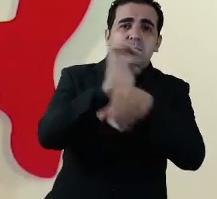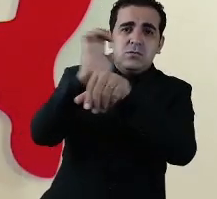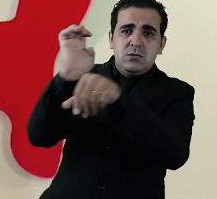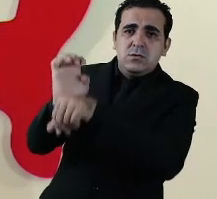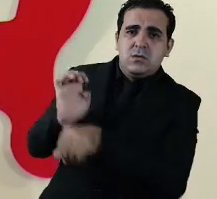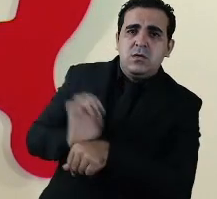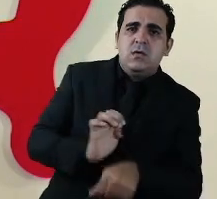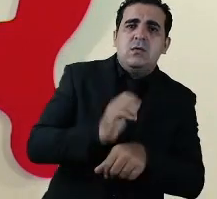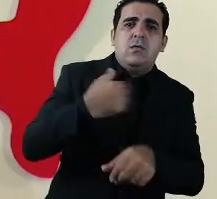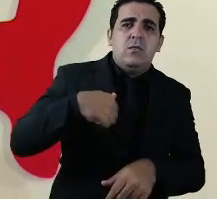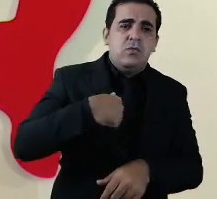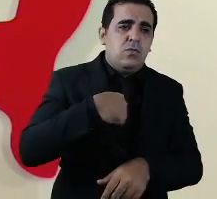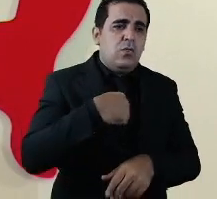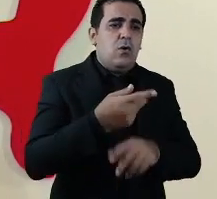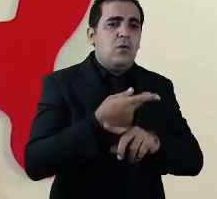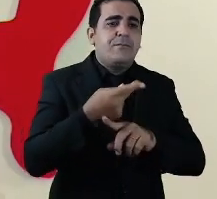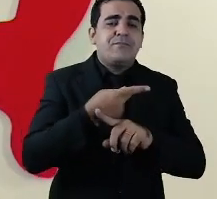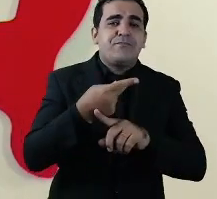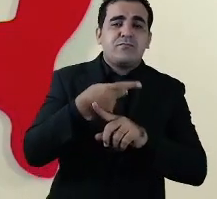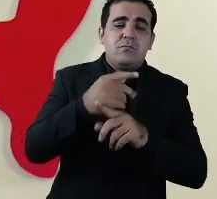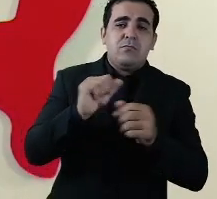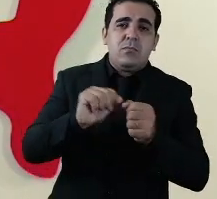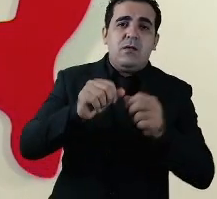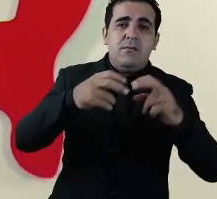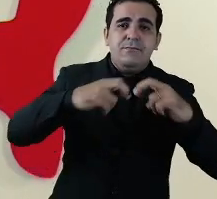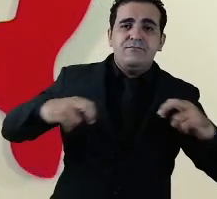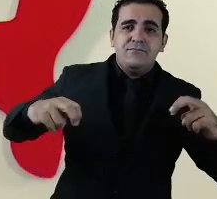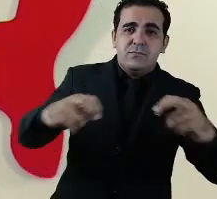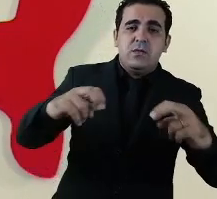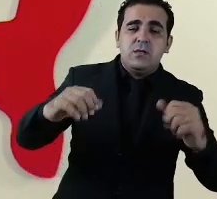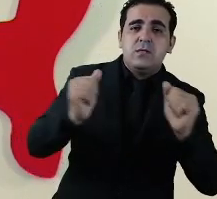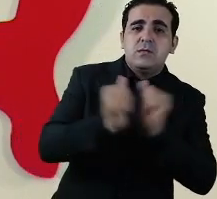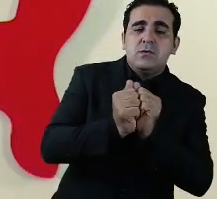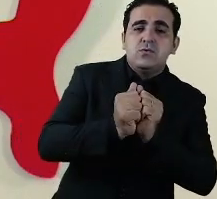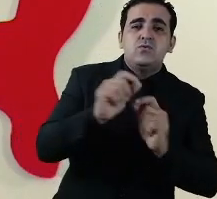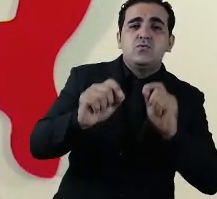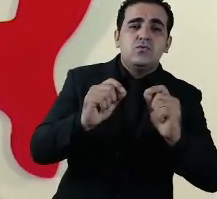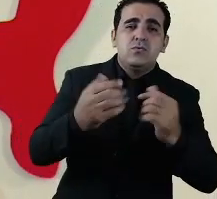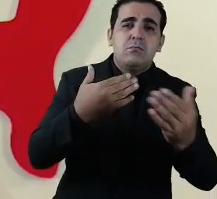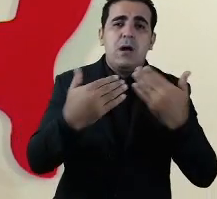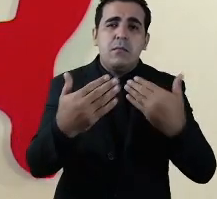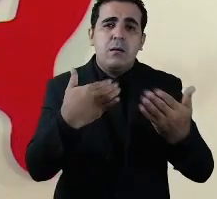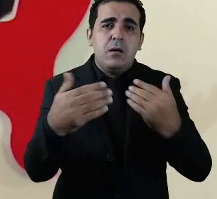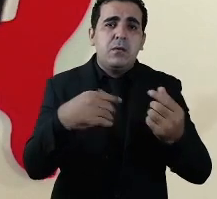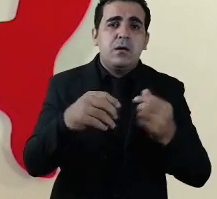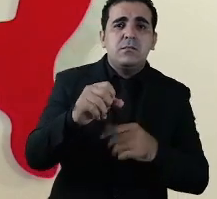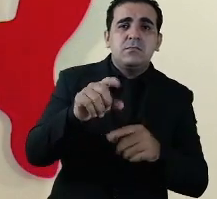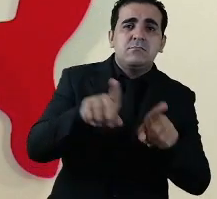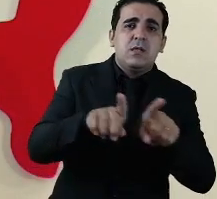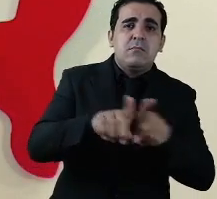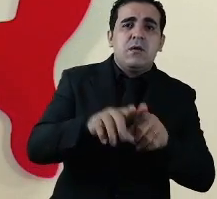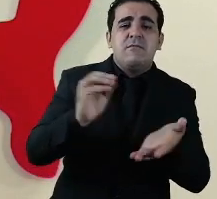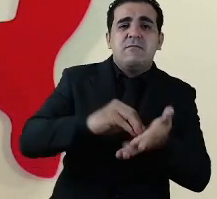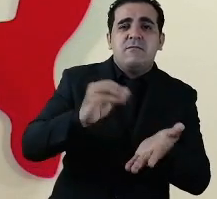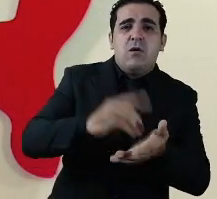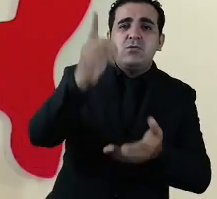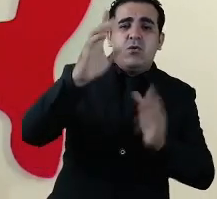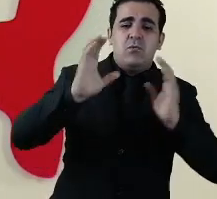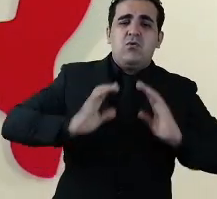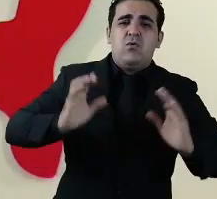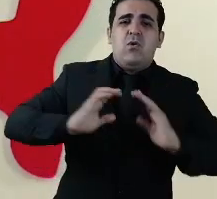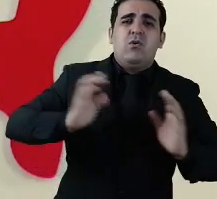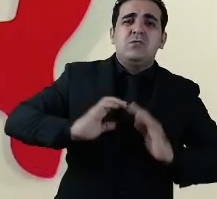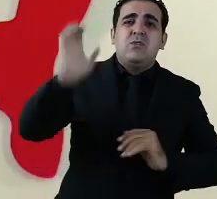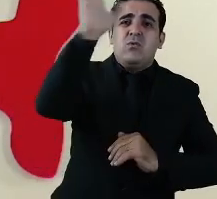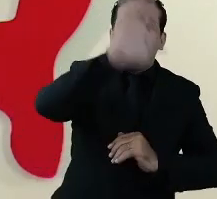Estados. E nós estamos procurando fazer isso juntos. porque na inexistência de uma coordenação nacional,